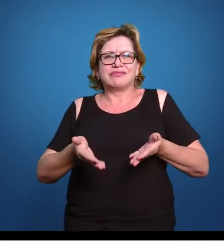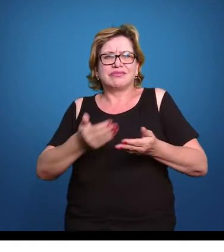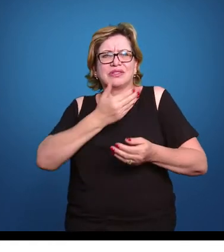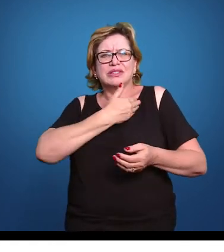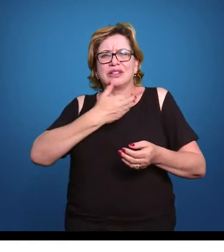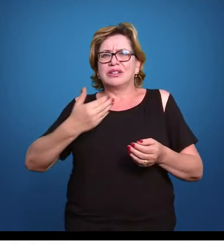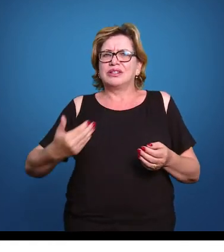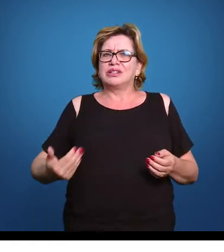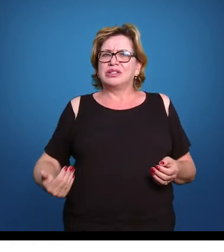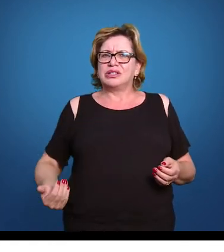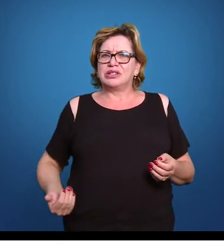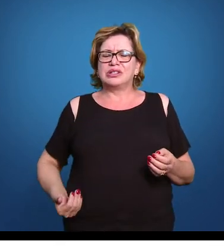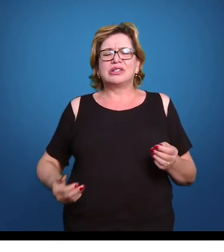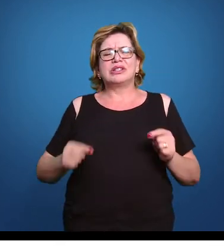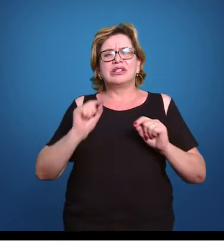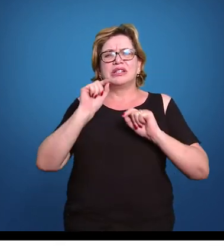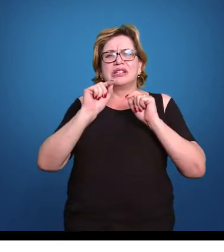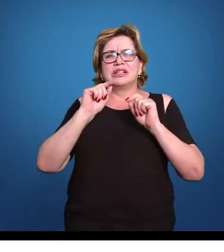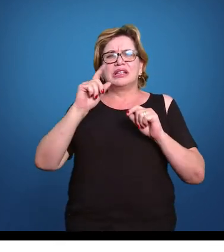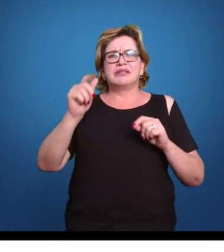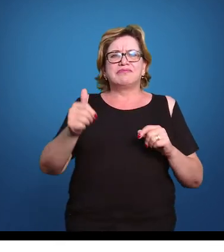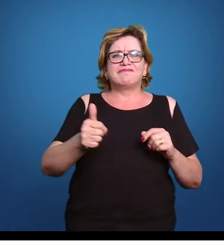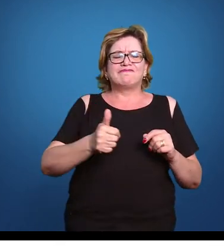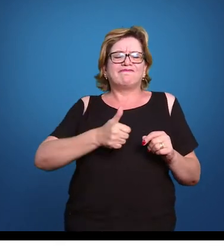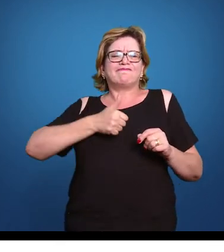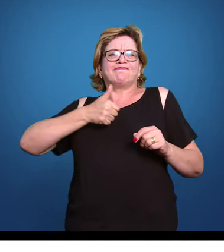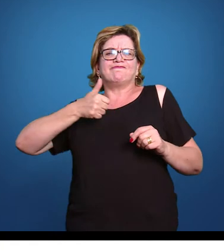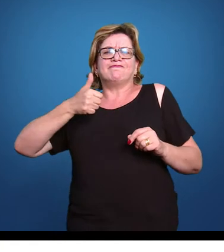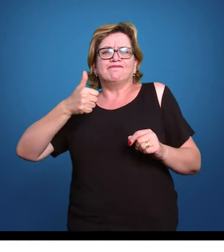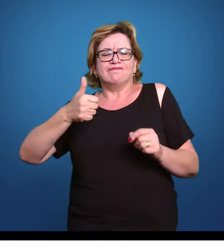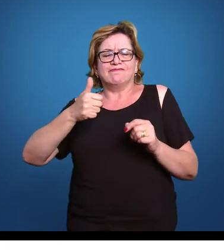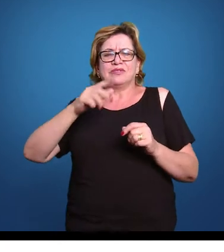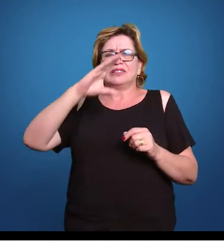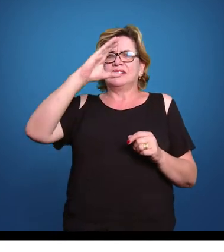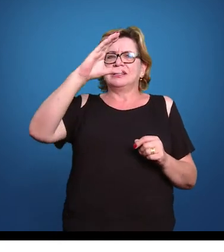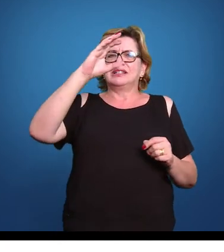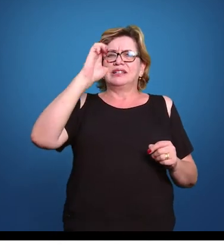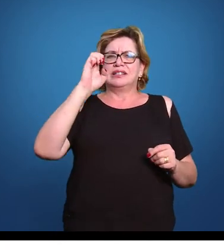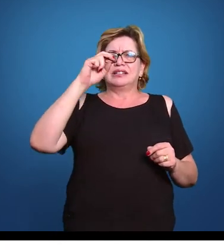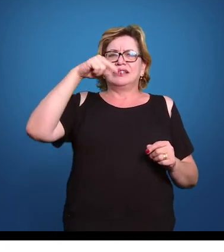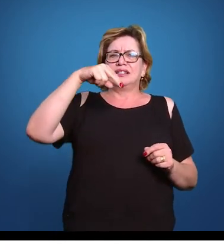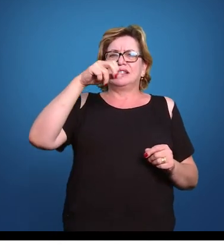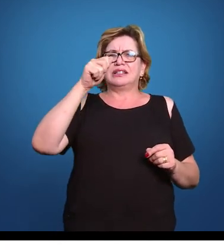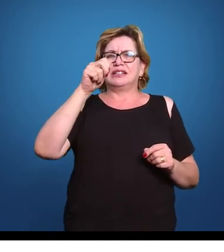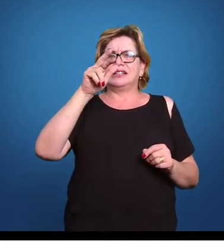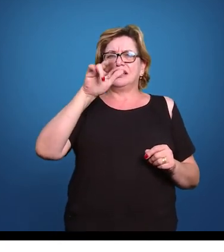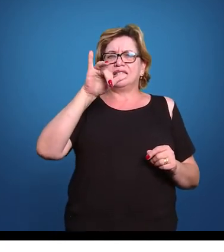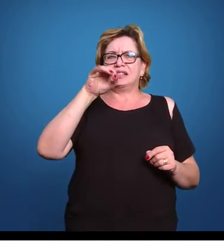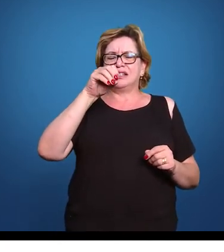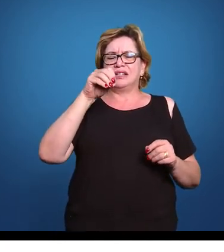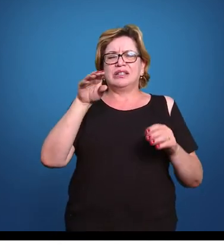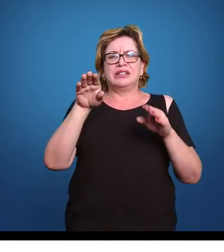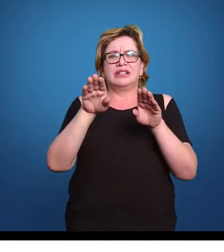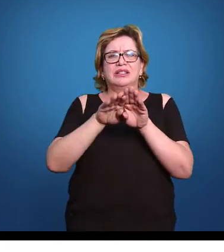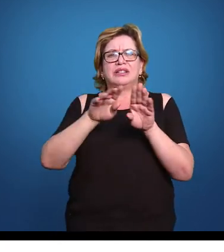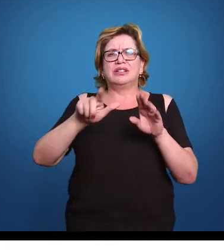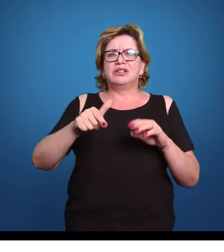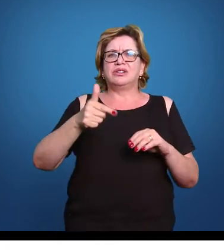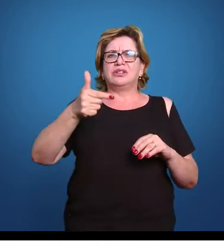aí é maior ainda esses cenários. Um outro fato que